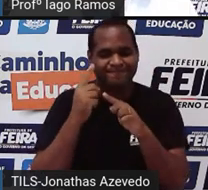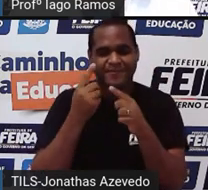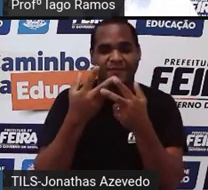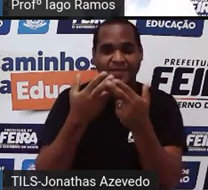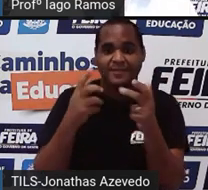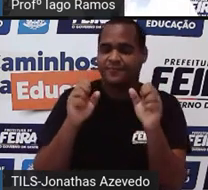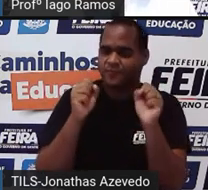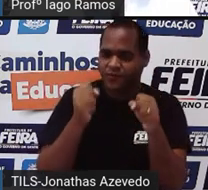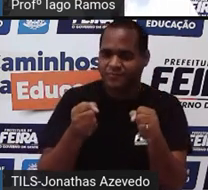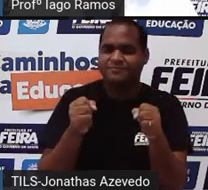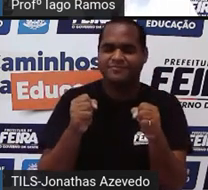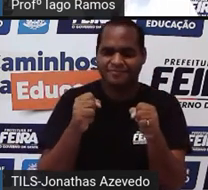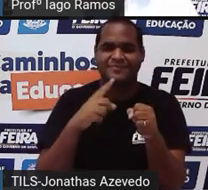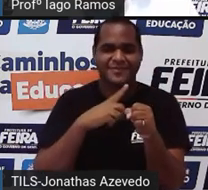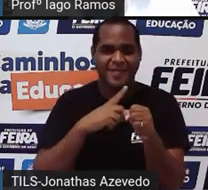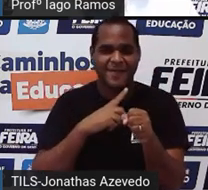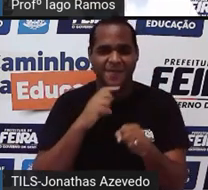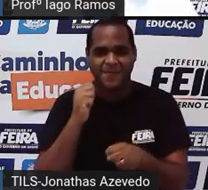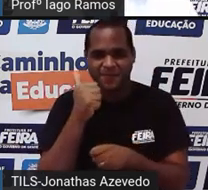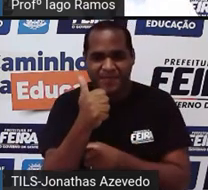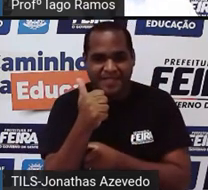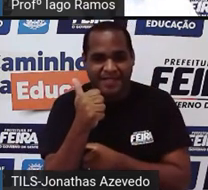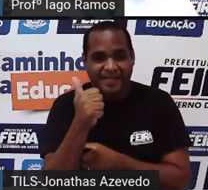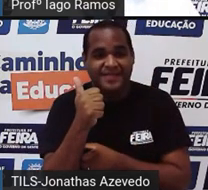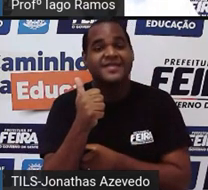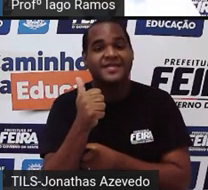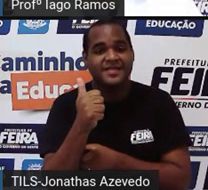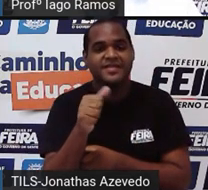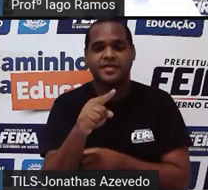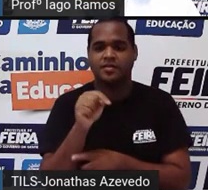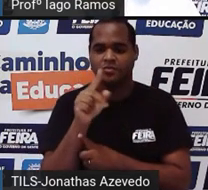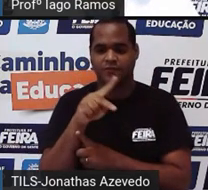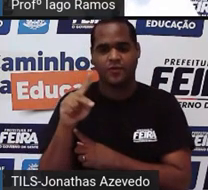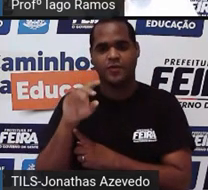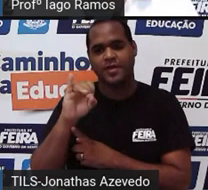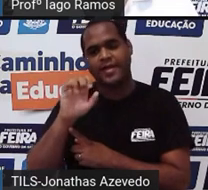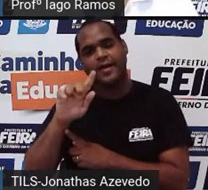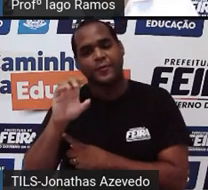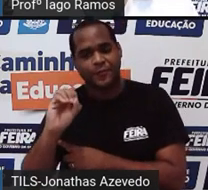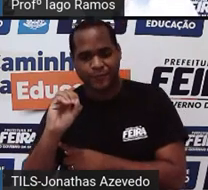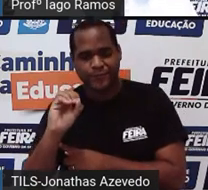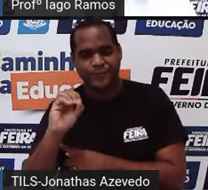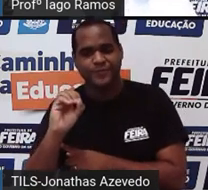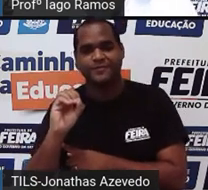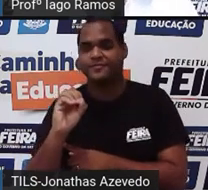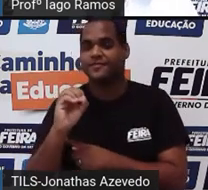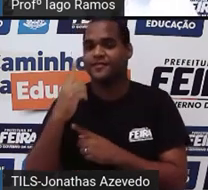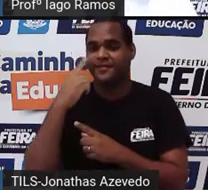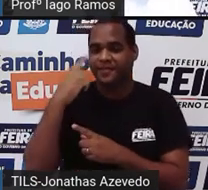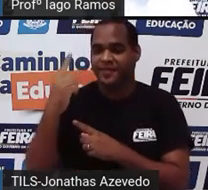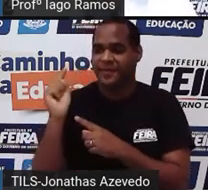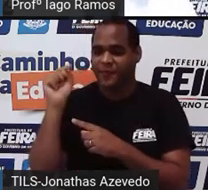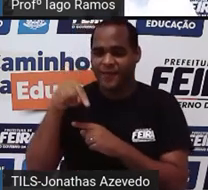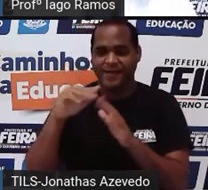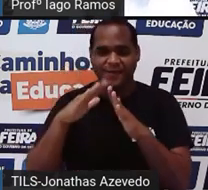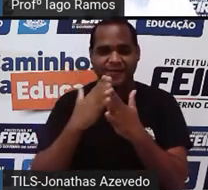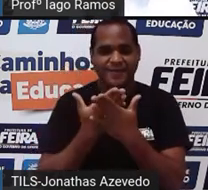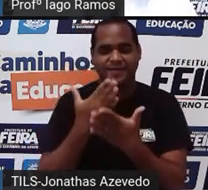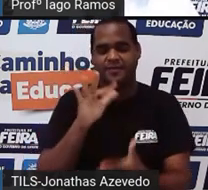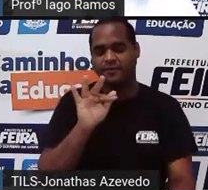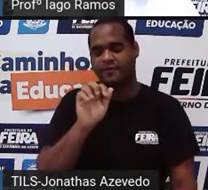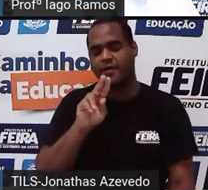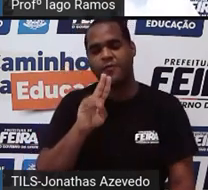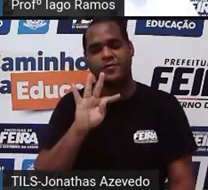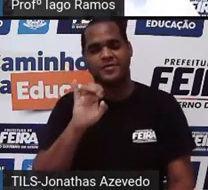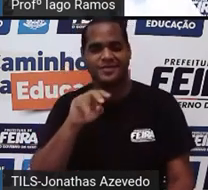por aqui, beleza? Então vamos lá, eu sou o professor Iago Ramos, venho lá da escola municipal Faustino